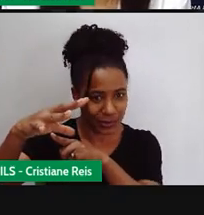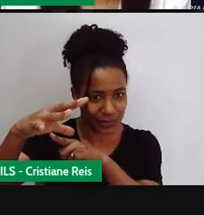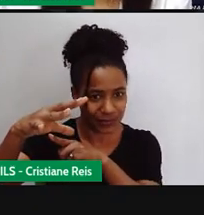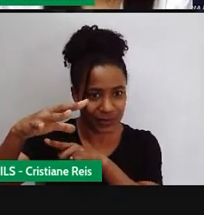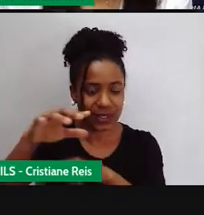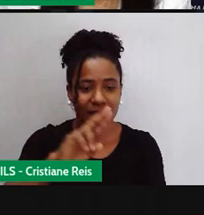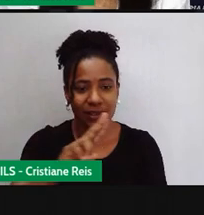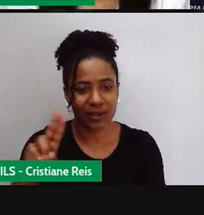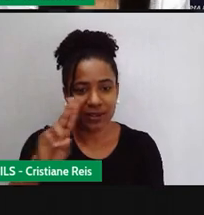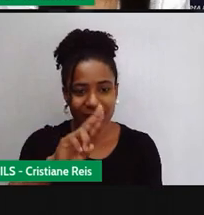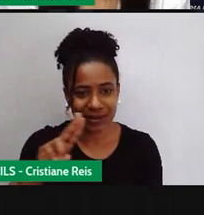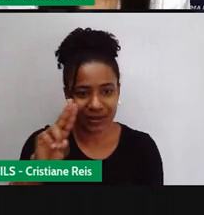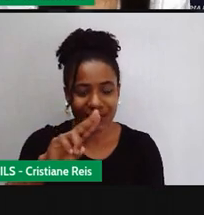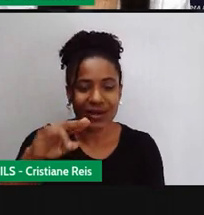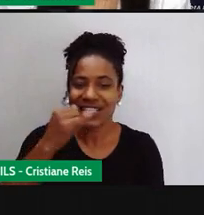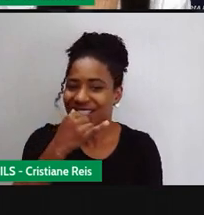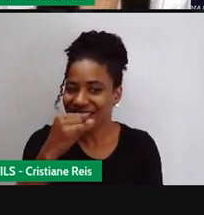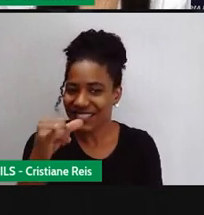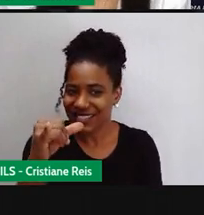térmica.